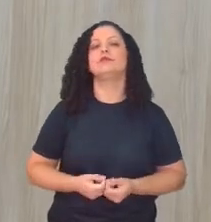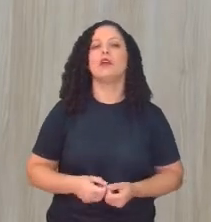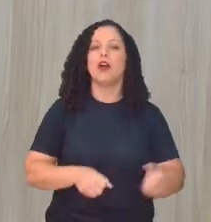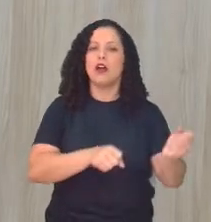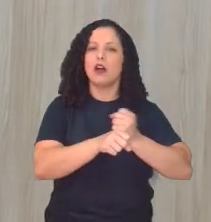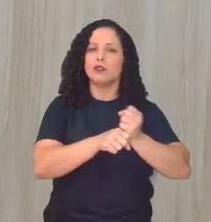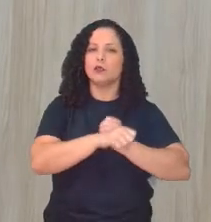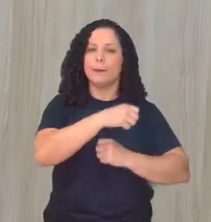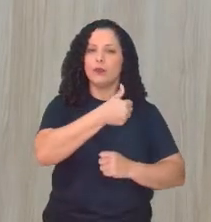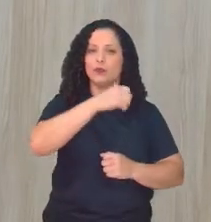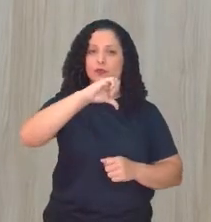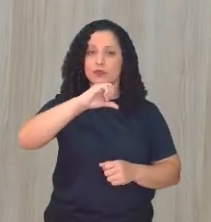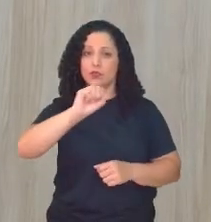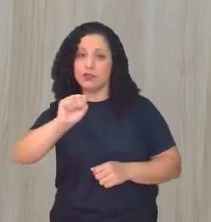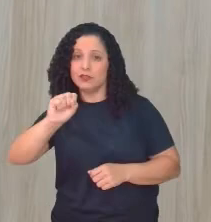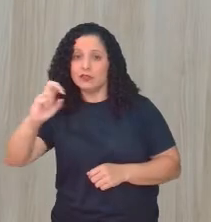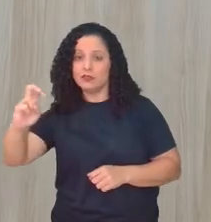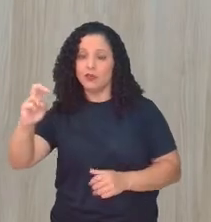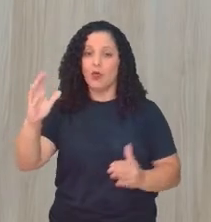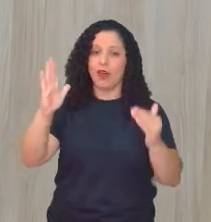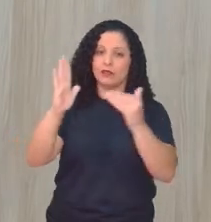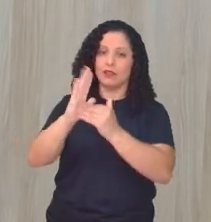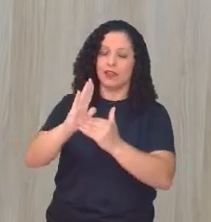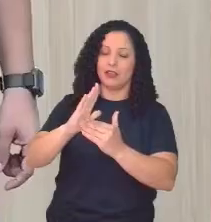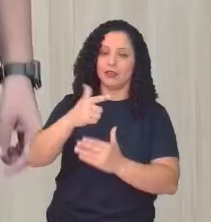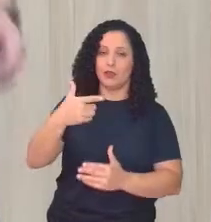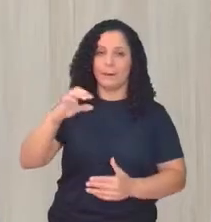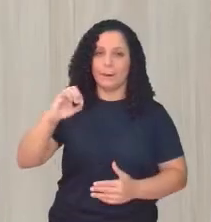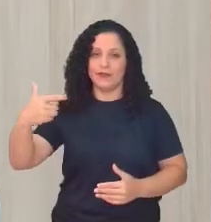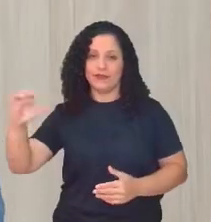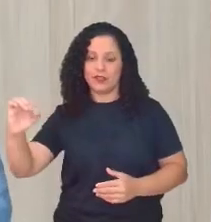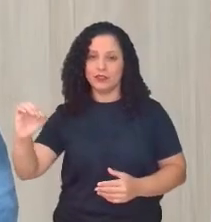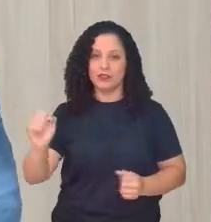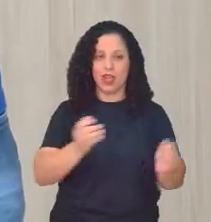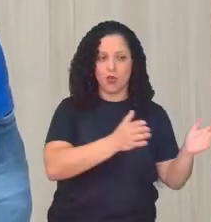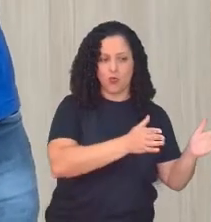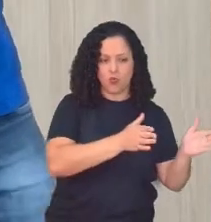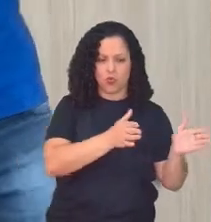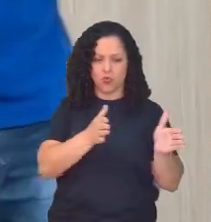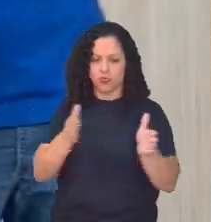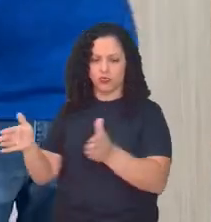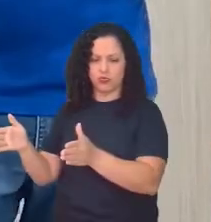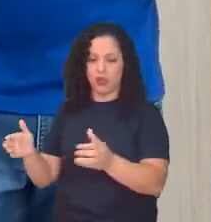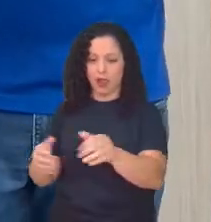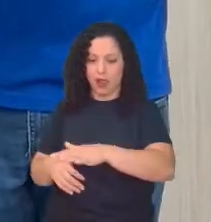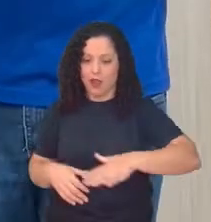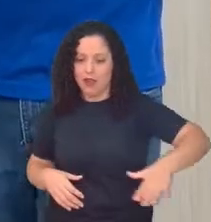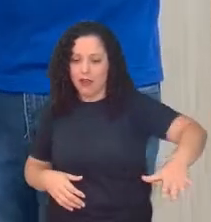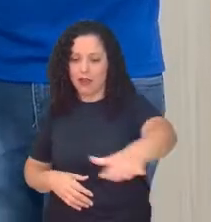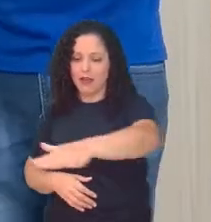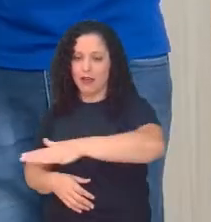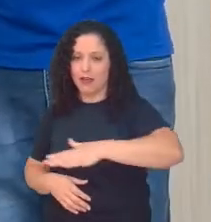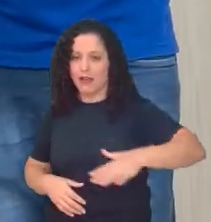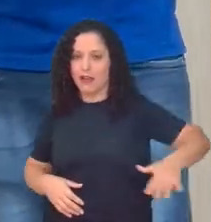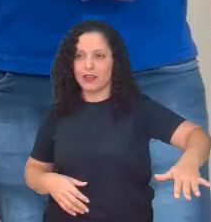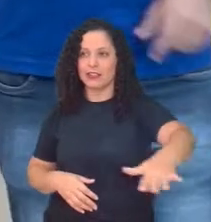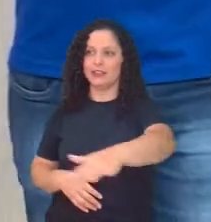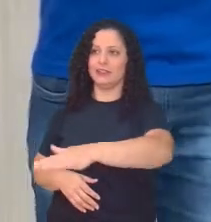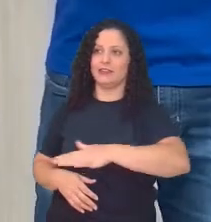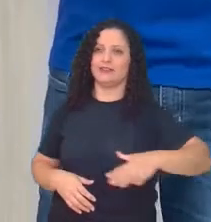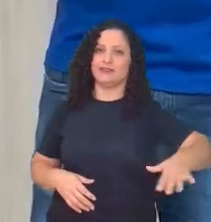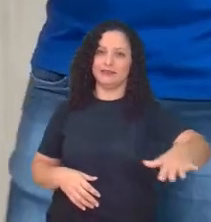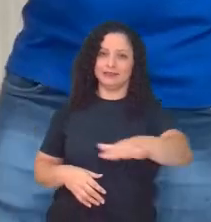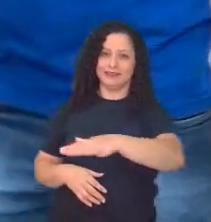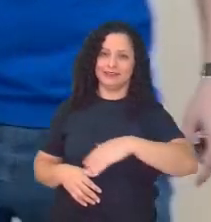1985 até 2020, a área acumulada dos biomas, tá? Lateral, lateral. Ah, tá